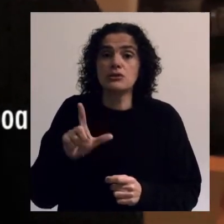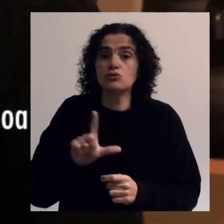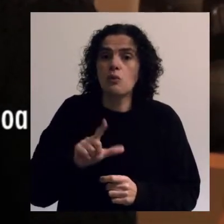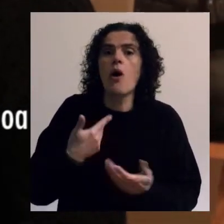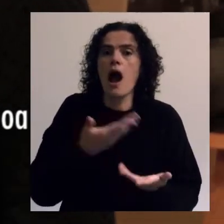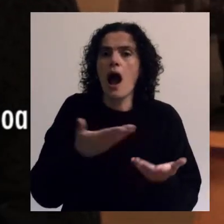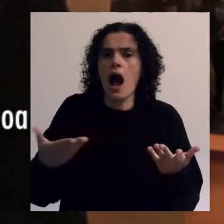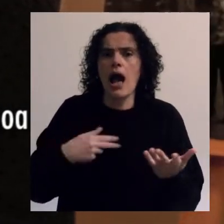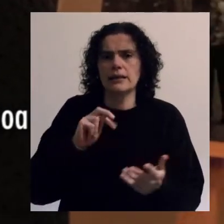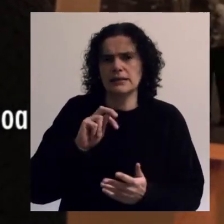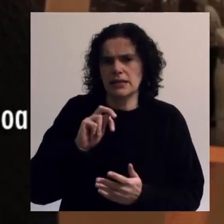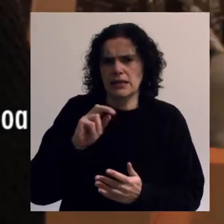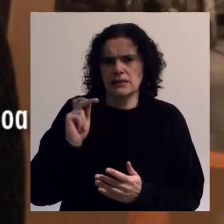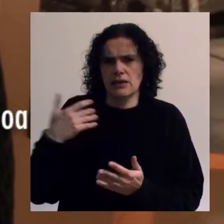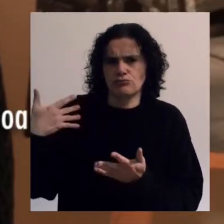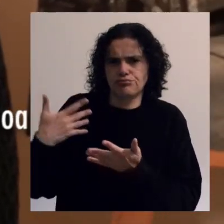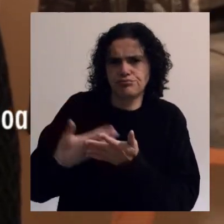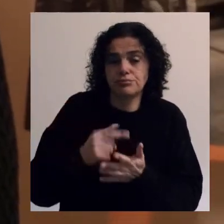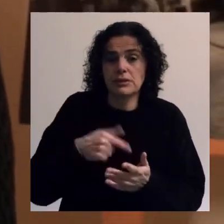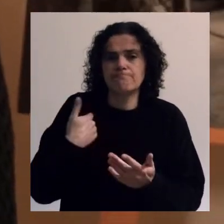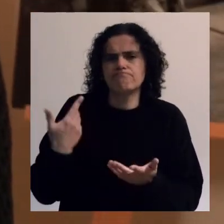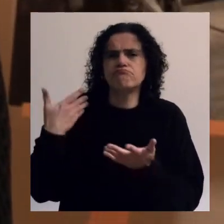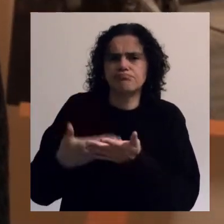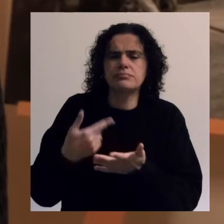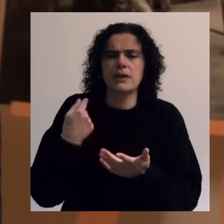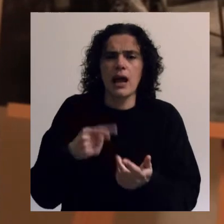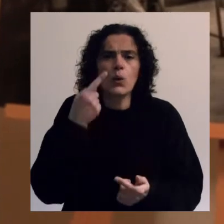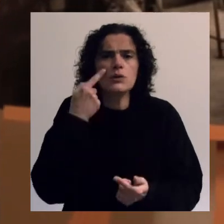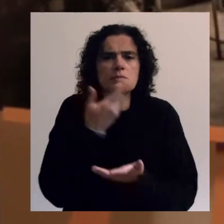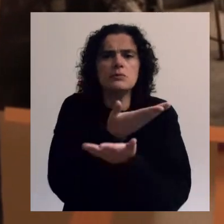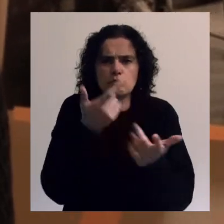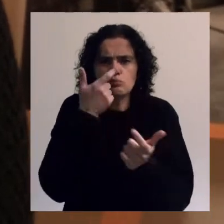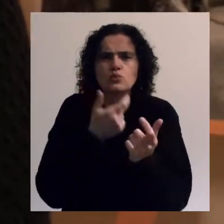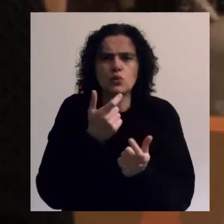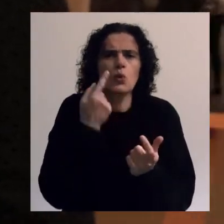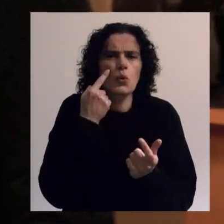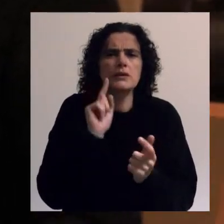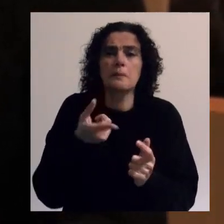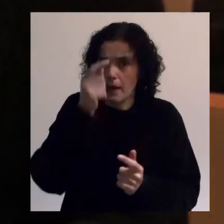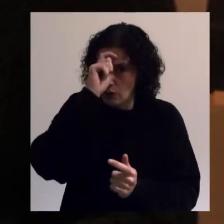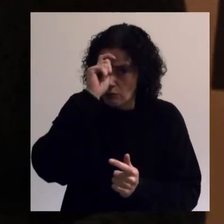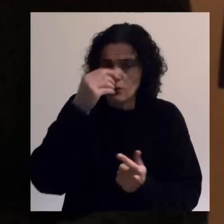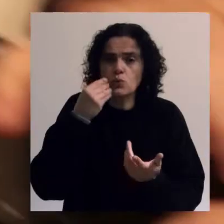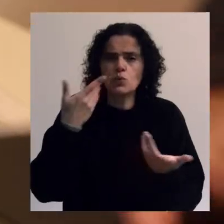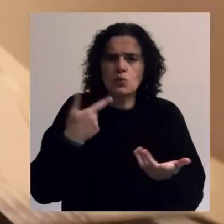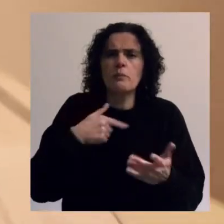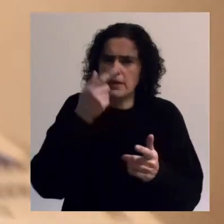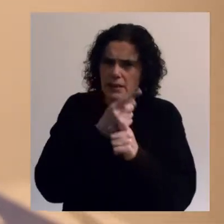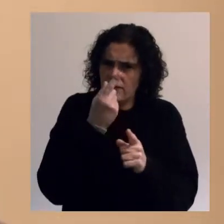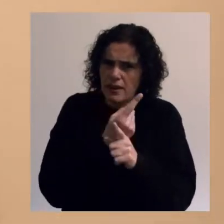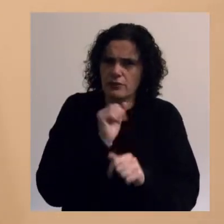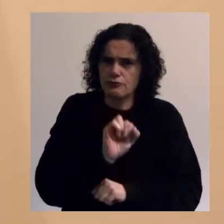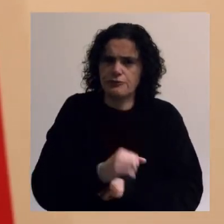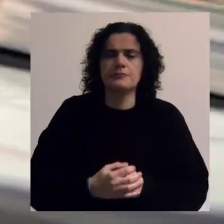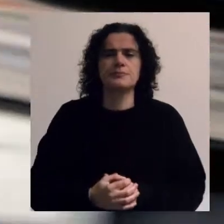de Lisboa existe há 13 anos e, desde então, vem a ganhar reconhecimento e respeito através das suas